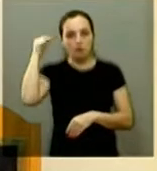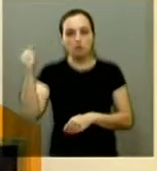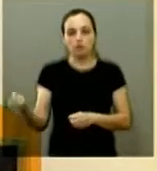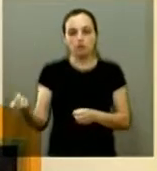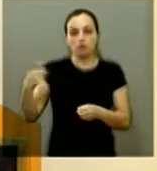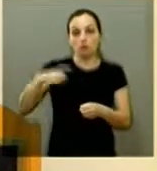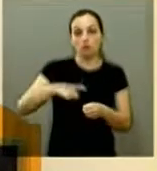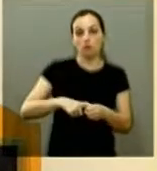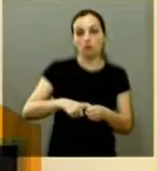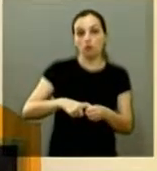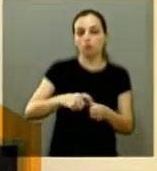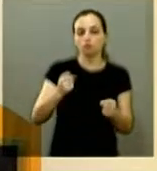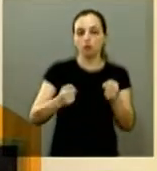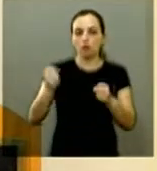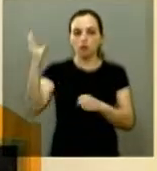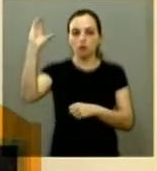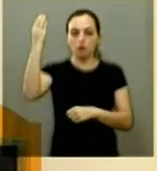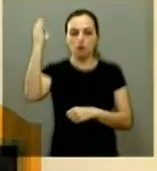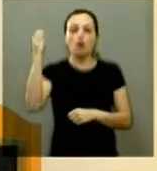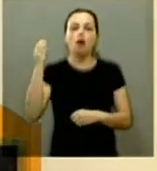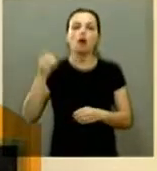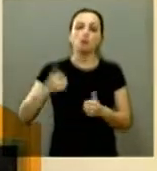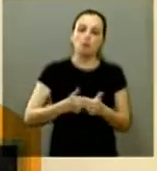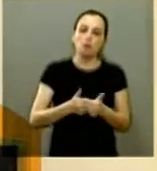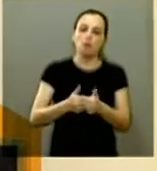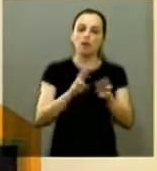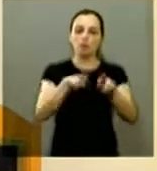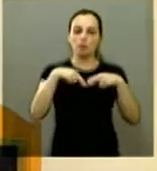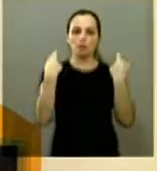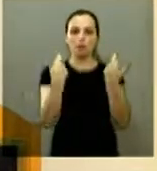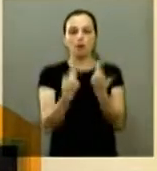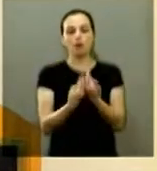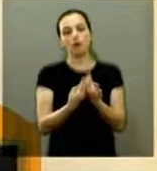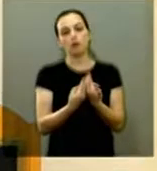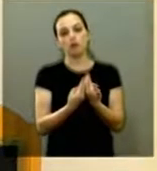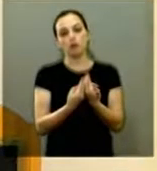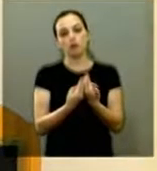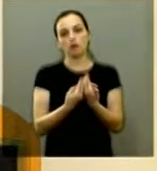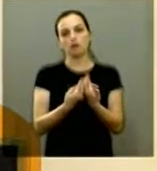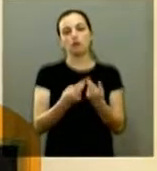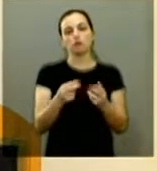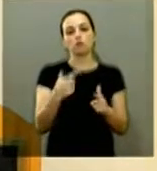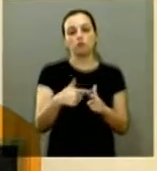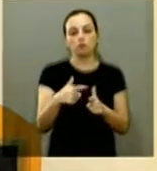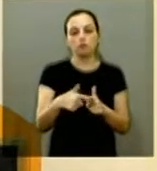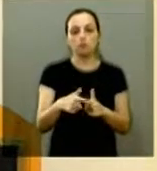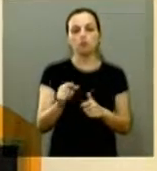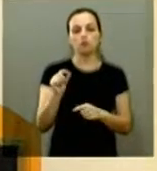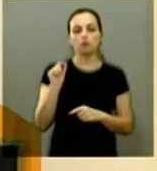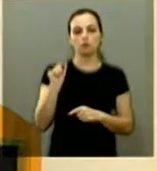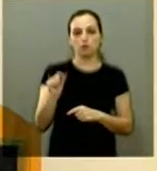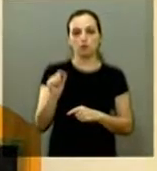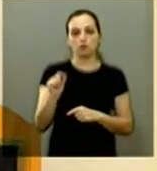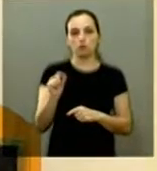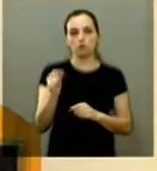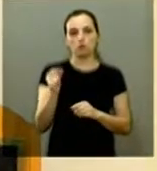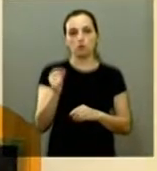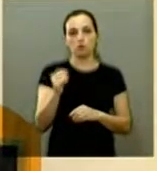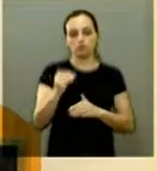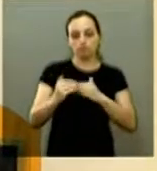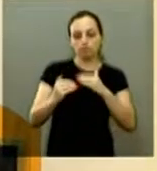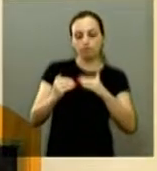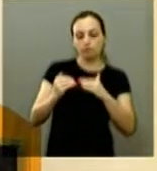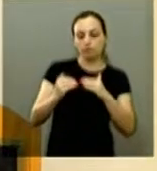fomos acompanhamos na reunião eu, o Jair e o doutor La Pena sobre o processo de